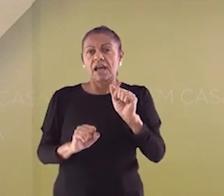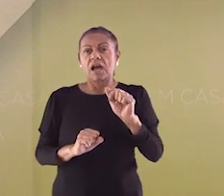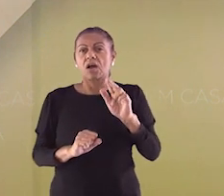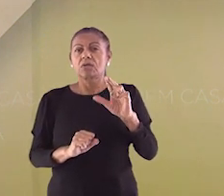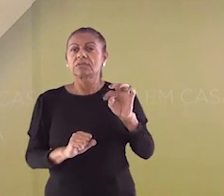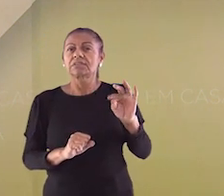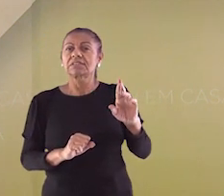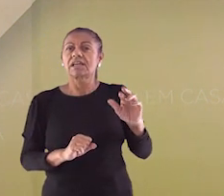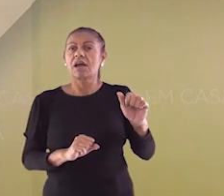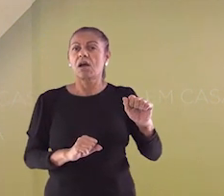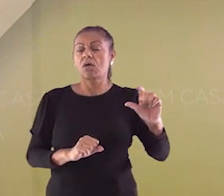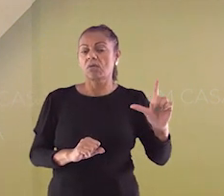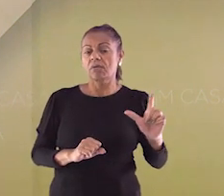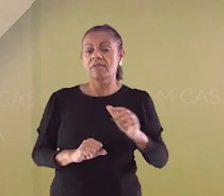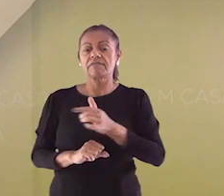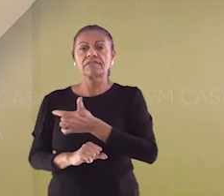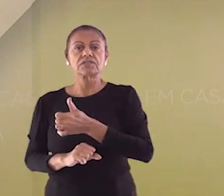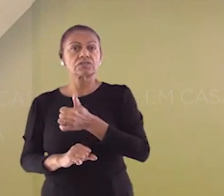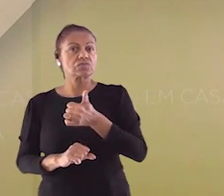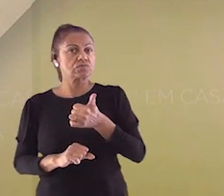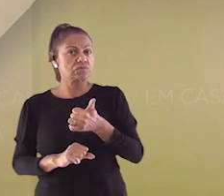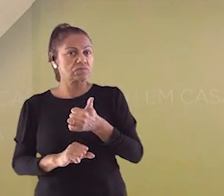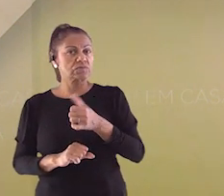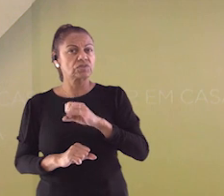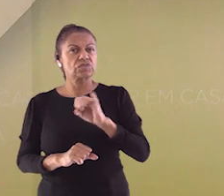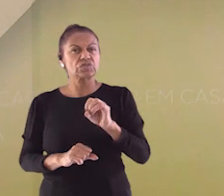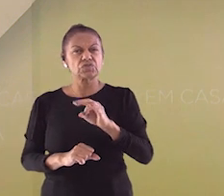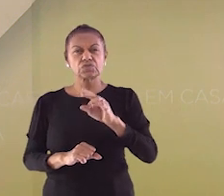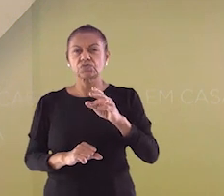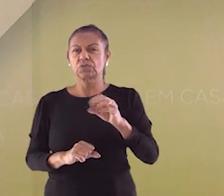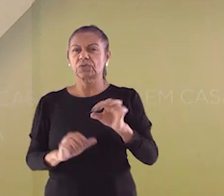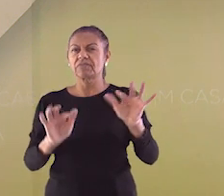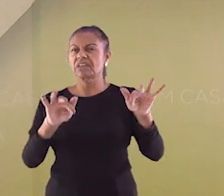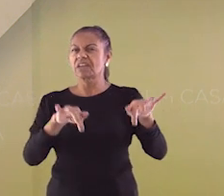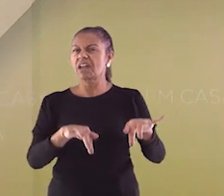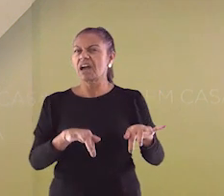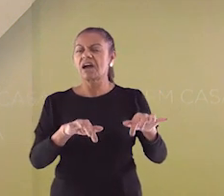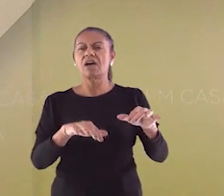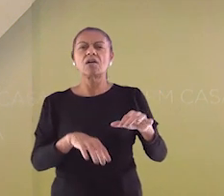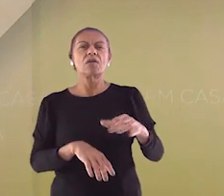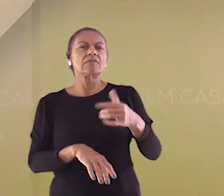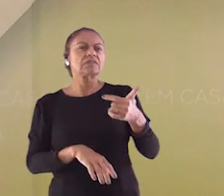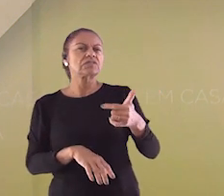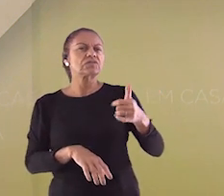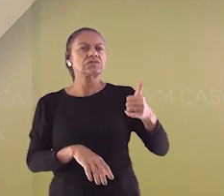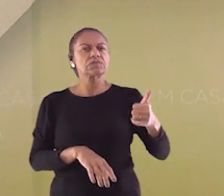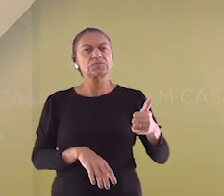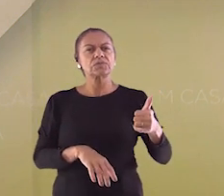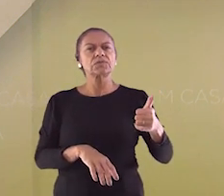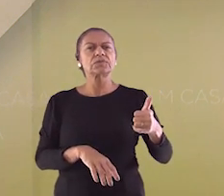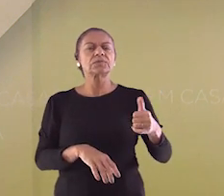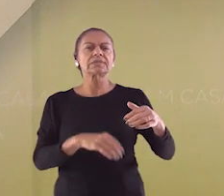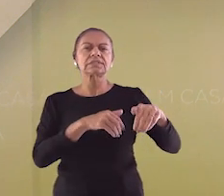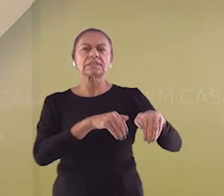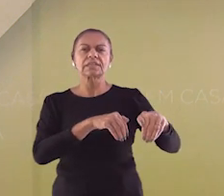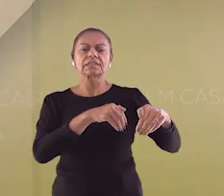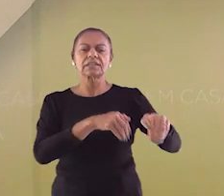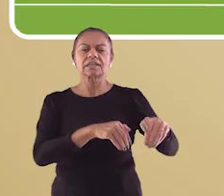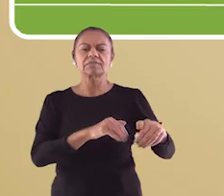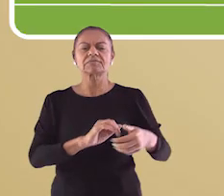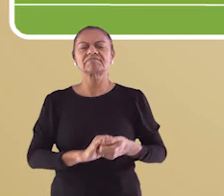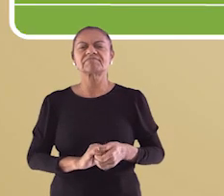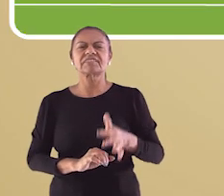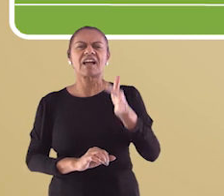geralmente inicia-se no dia 21 de junho e termina lá por volta do dia 21 de setembro.